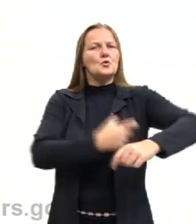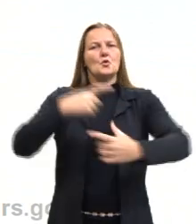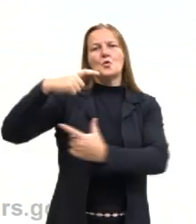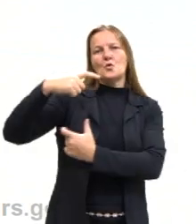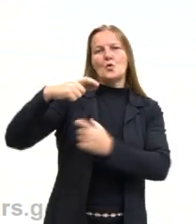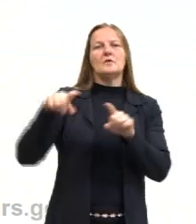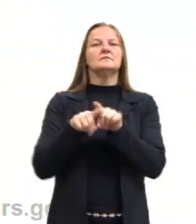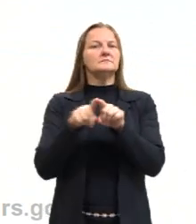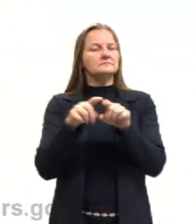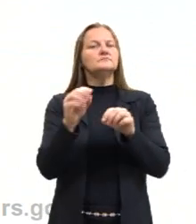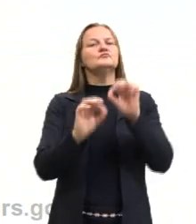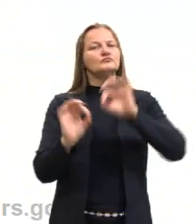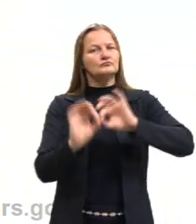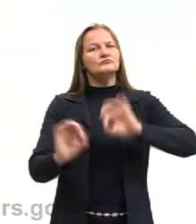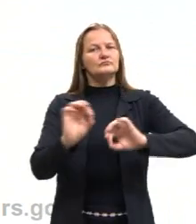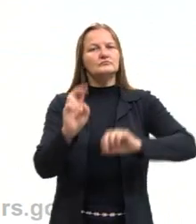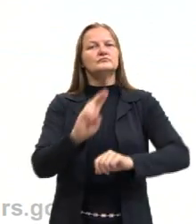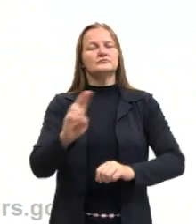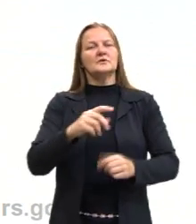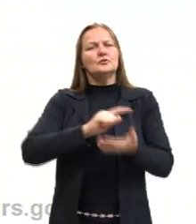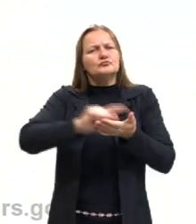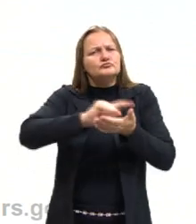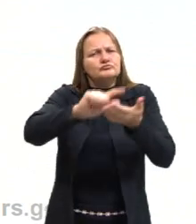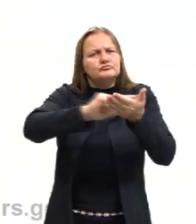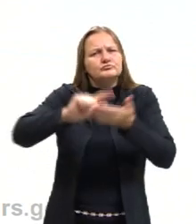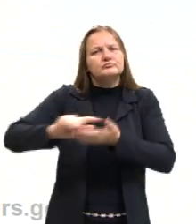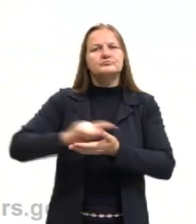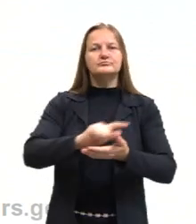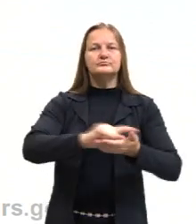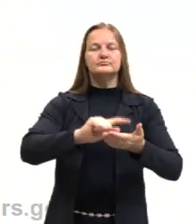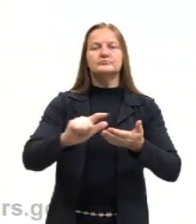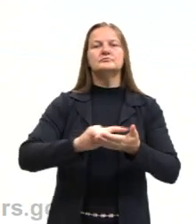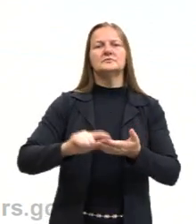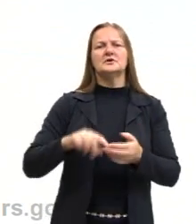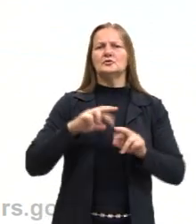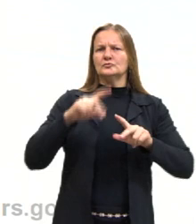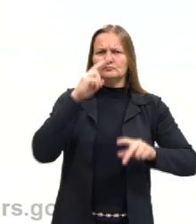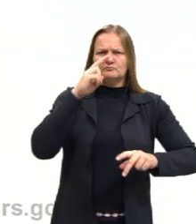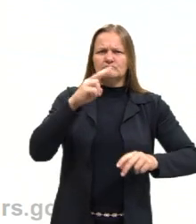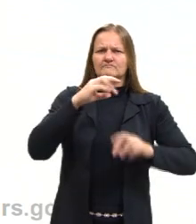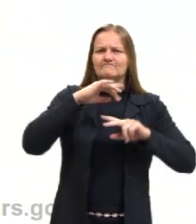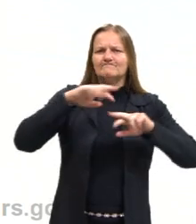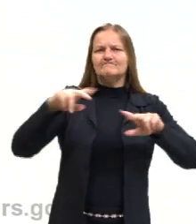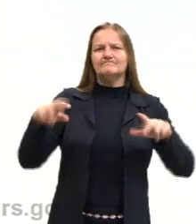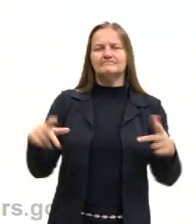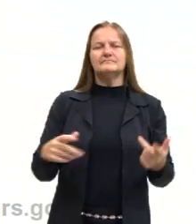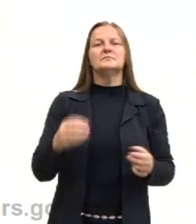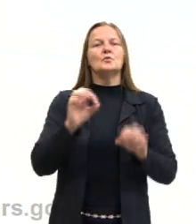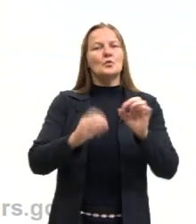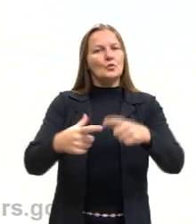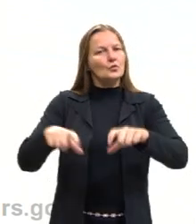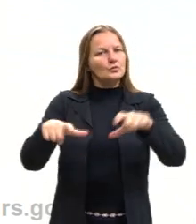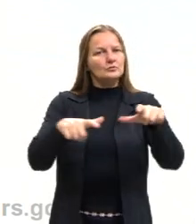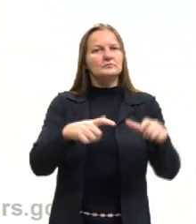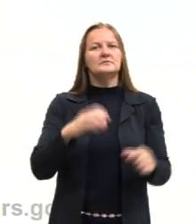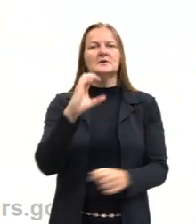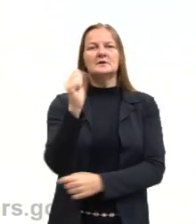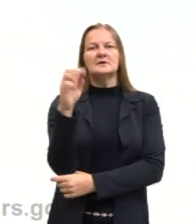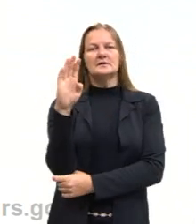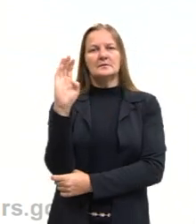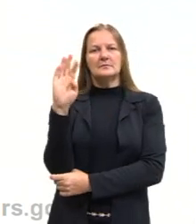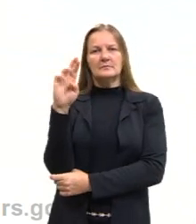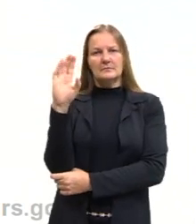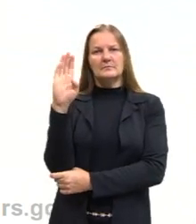utilizado para limpeza, para remoção de cheiros fortes, odores fortes em alguns lugares. O carbonato de